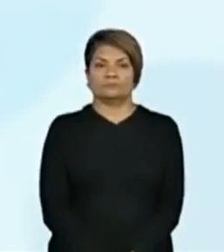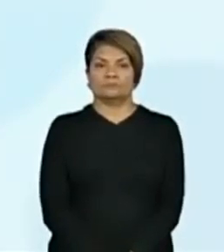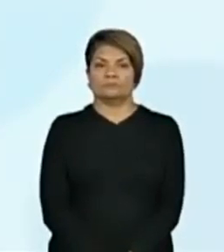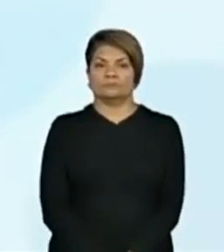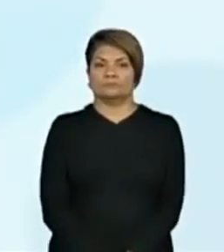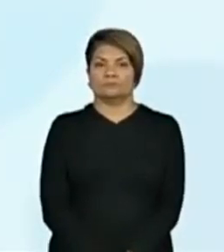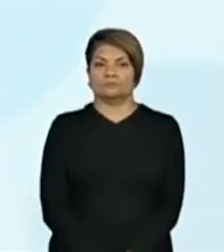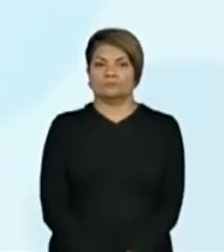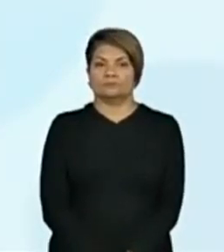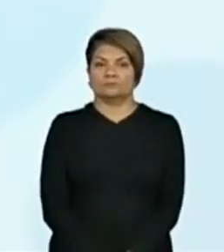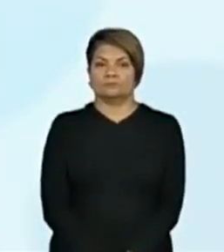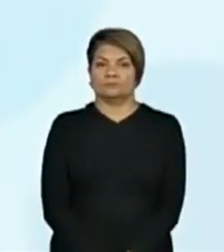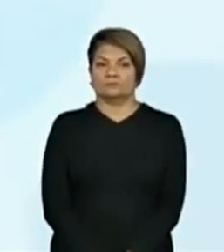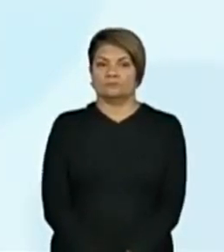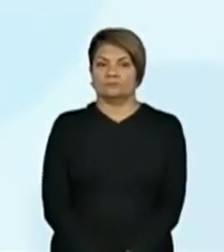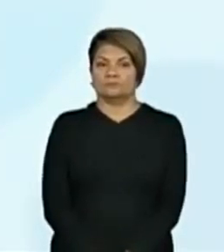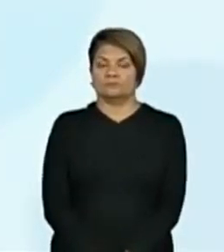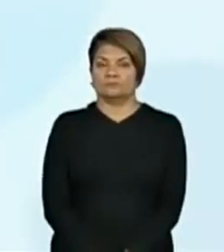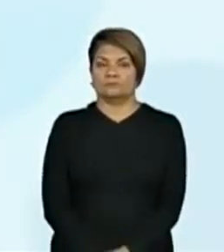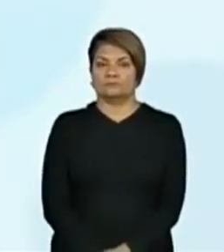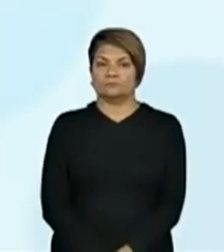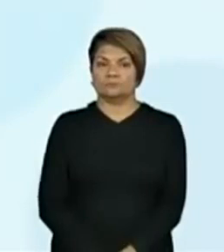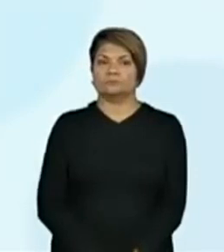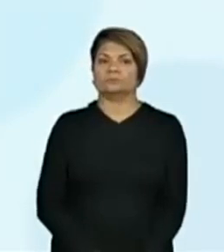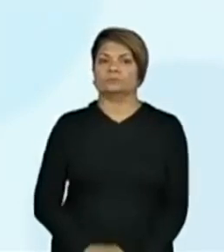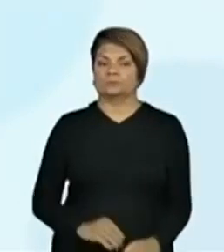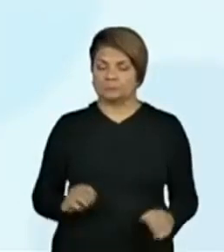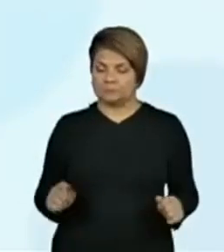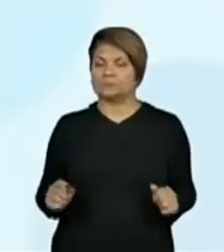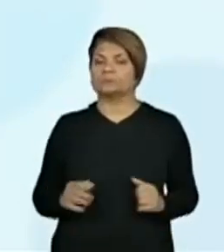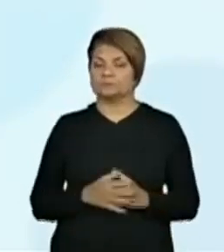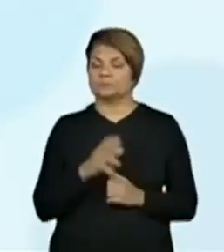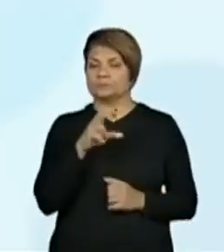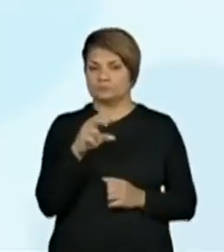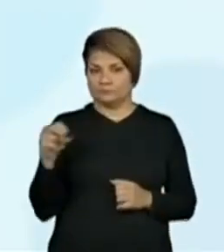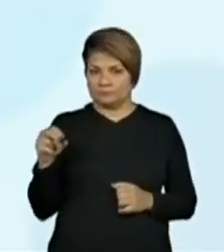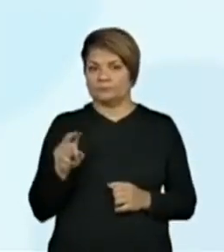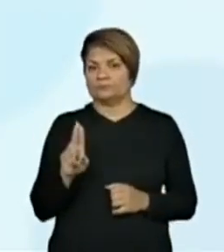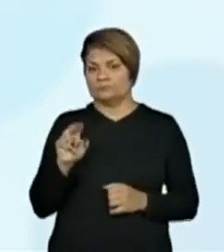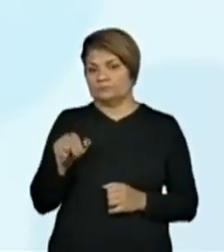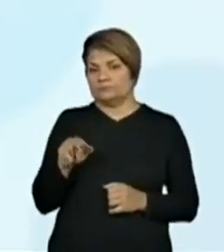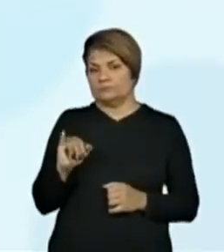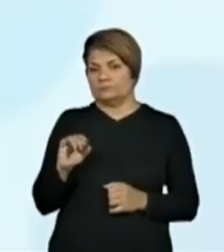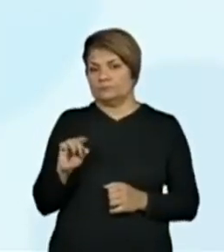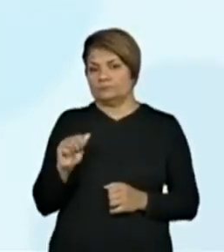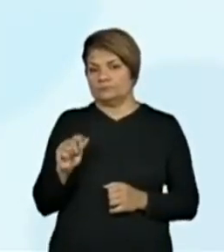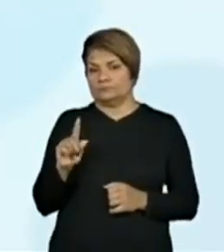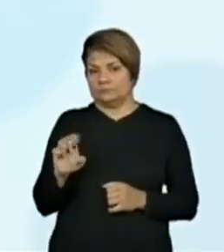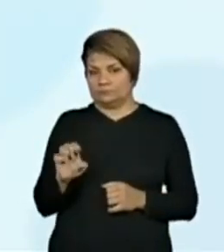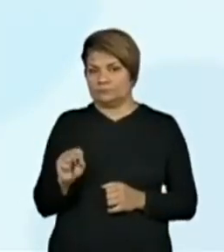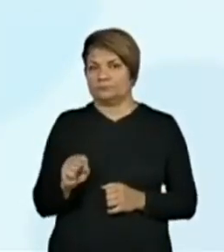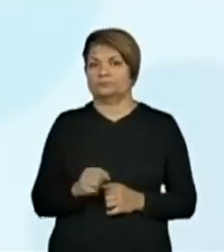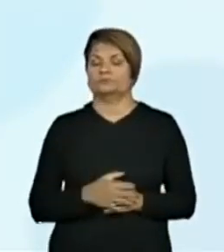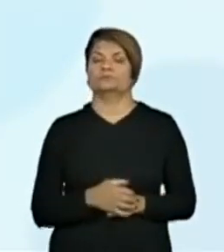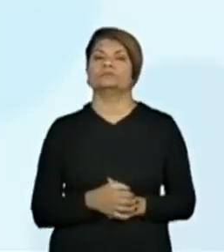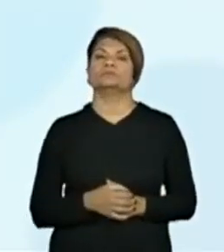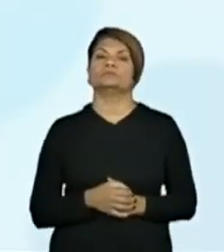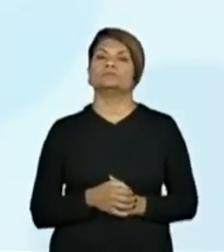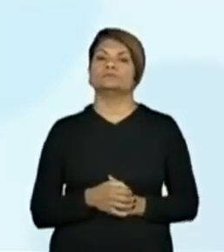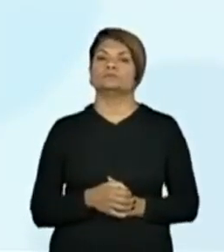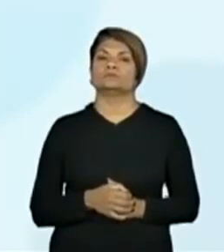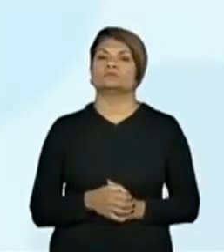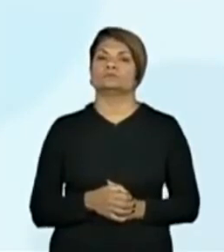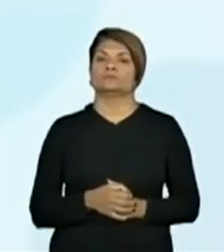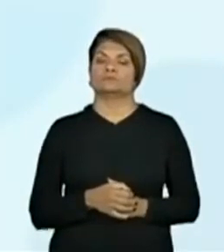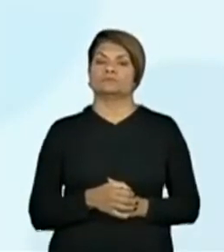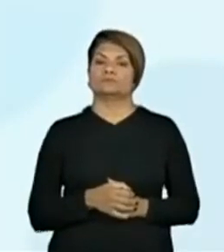Tá. 5 500 unidades. Vou colocar, tá bom? Deu certinho, pode escrever. Não tô pegando na Miriam? Não, não,